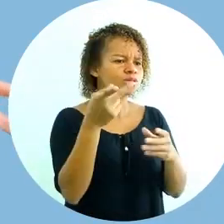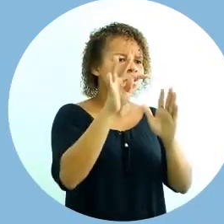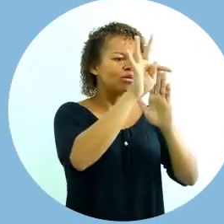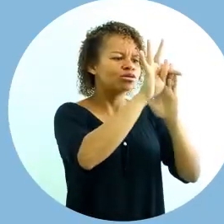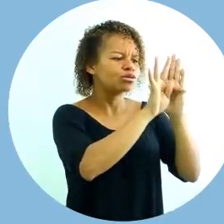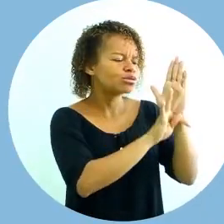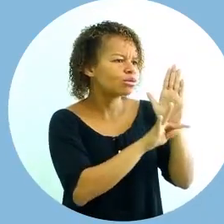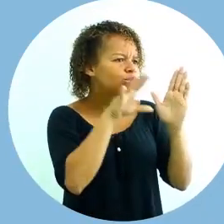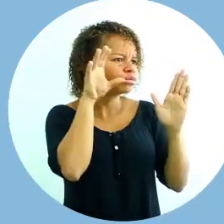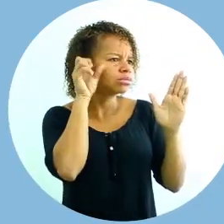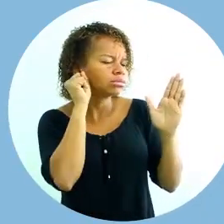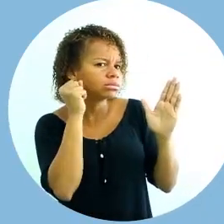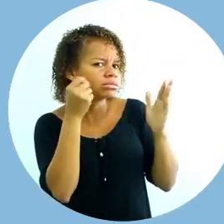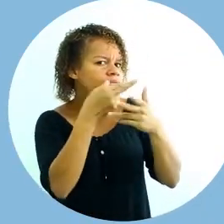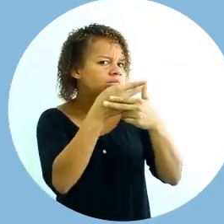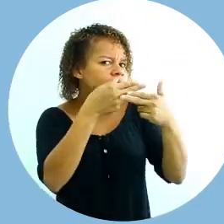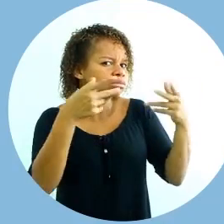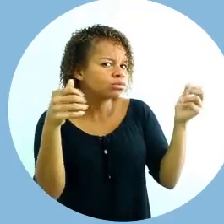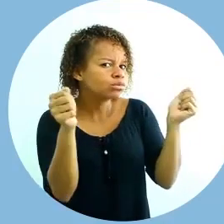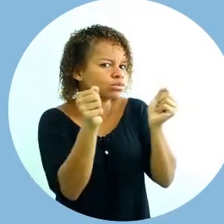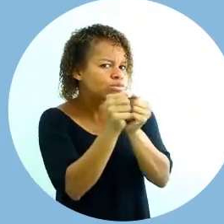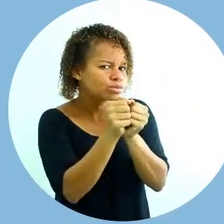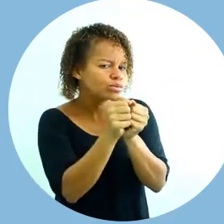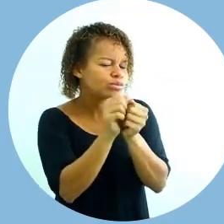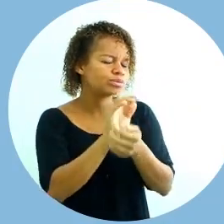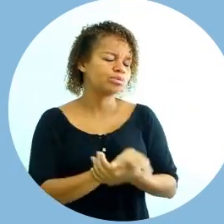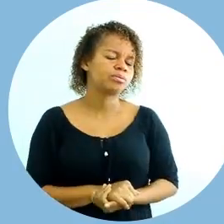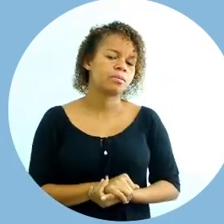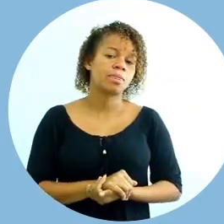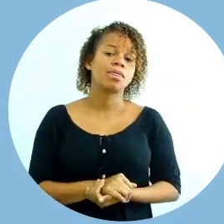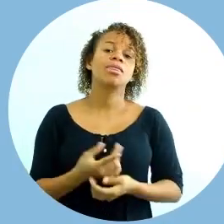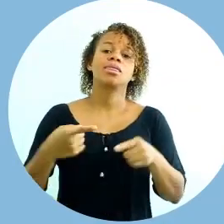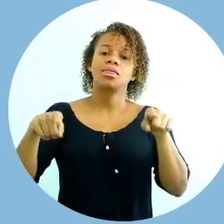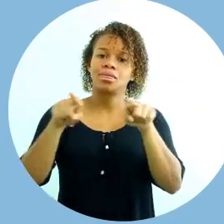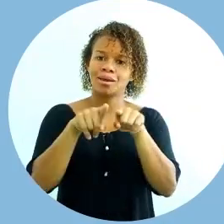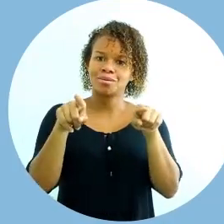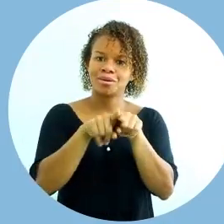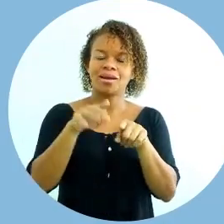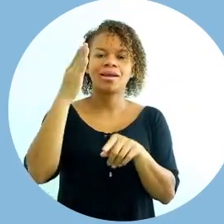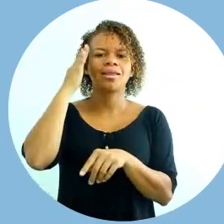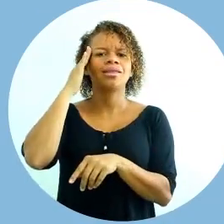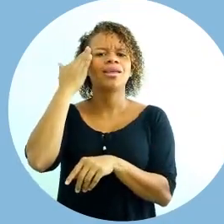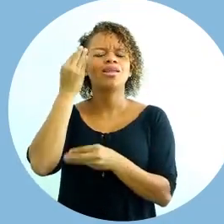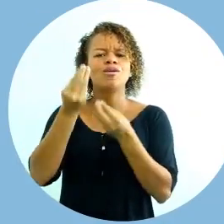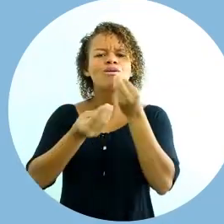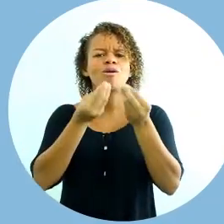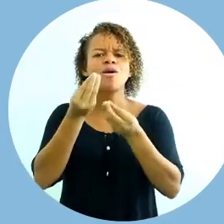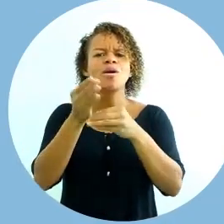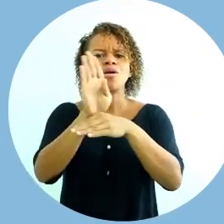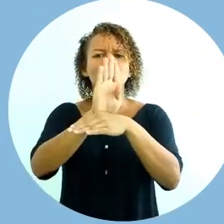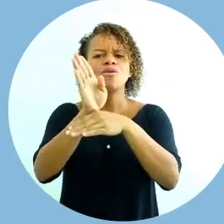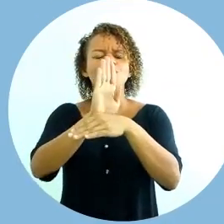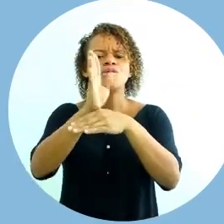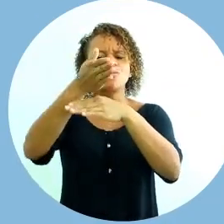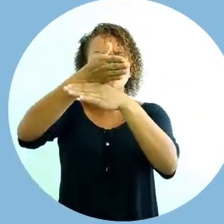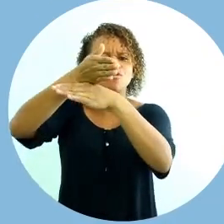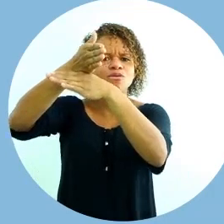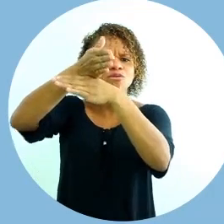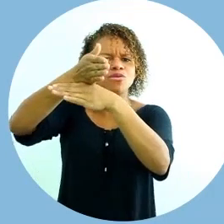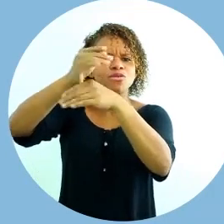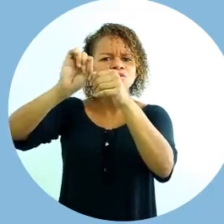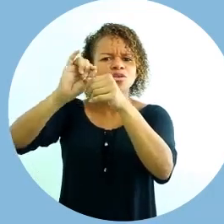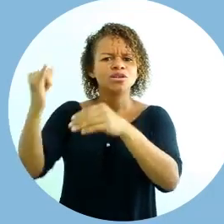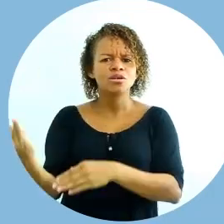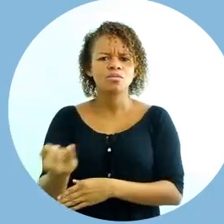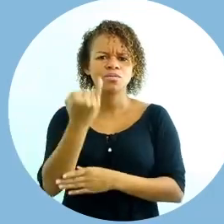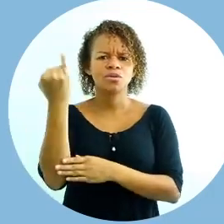tudo isso junto. E também entender como é que o vídeo se fez tão importante para